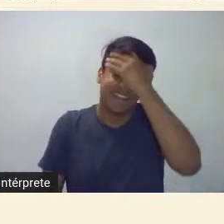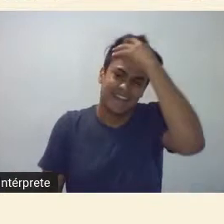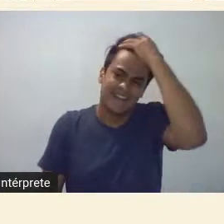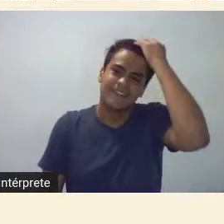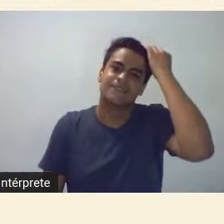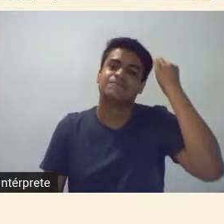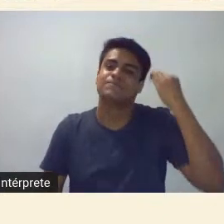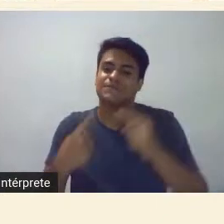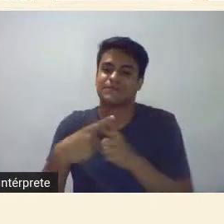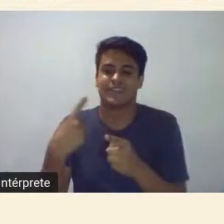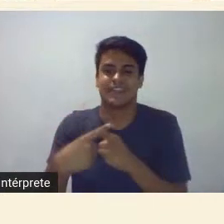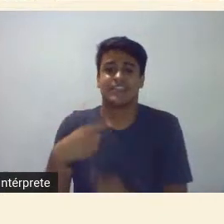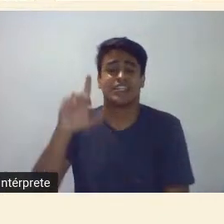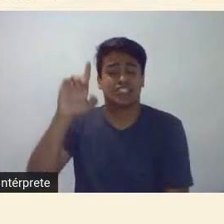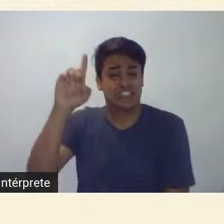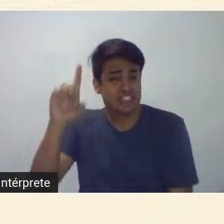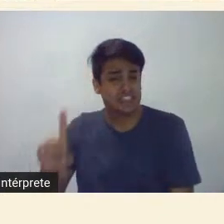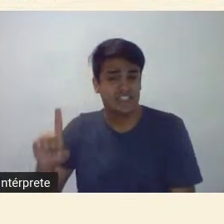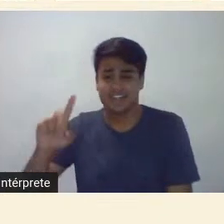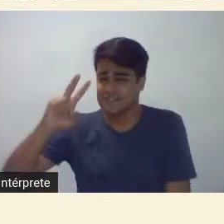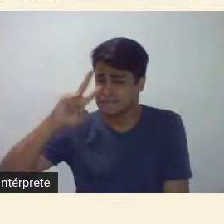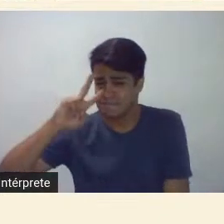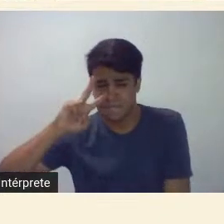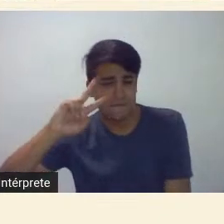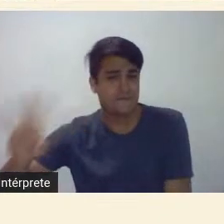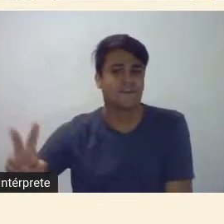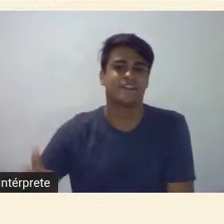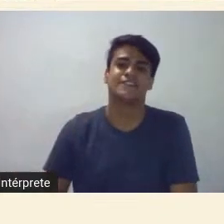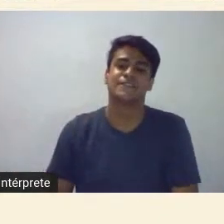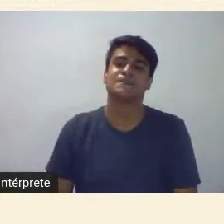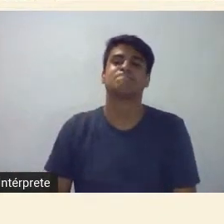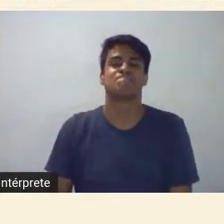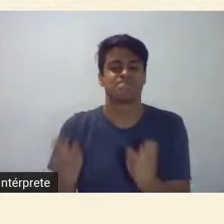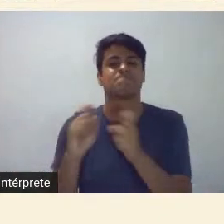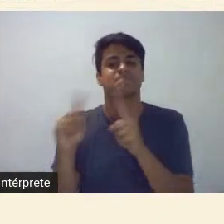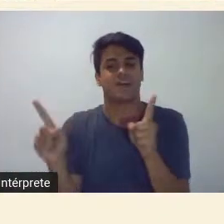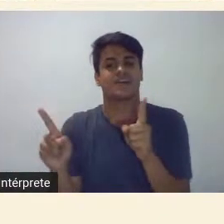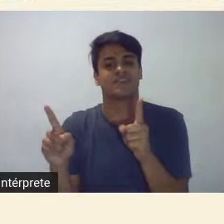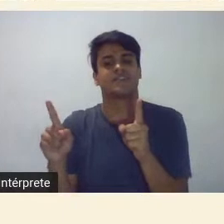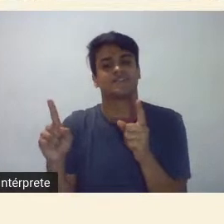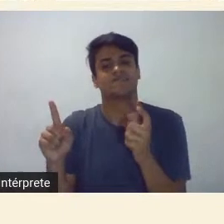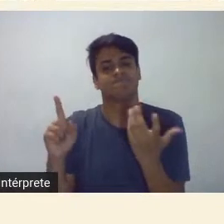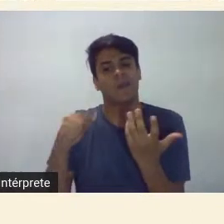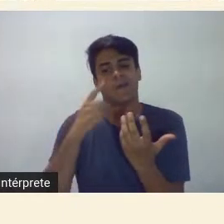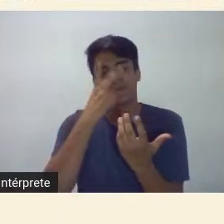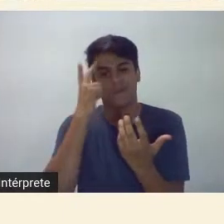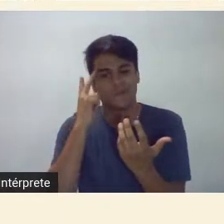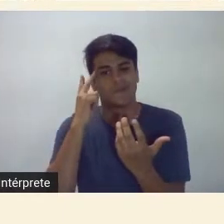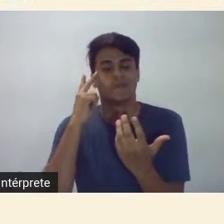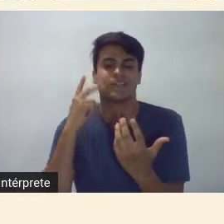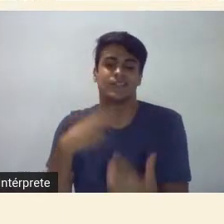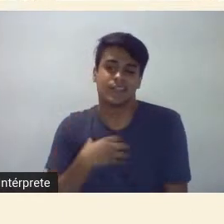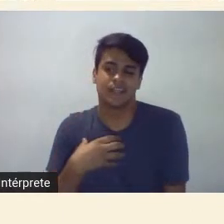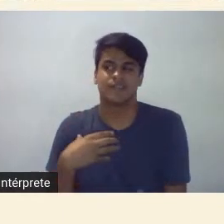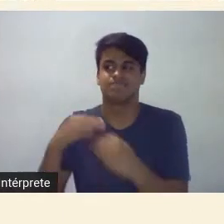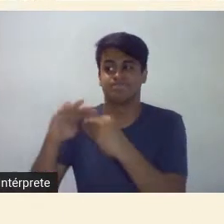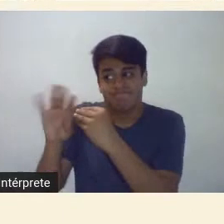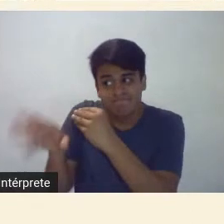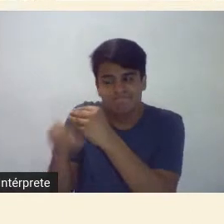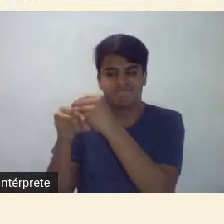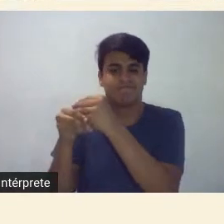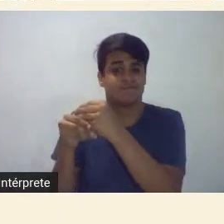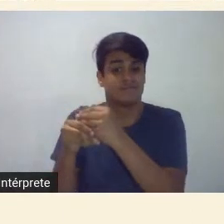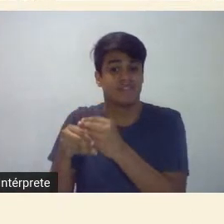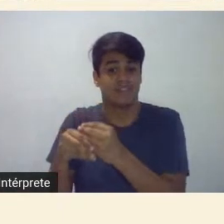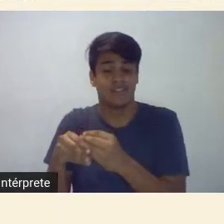de direita insuportável mas que foi um homem que deu essa pequena contribuição para mim e ele nem